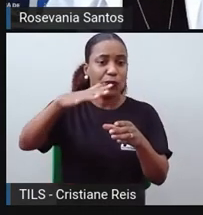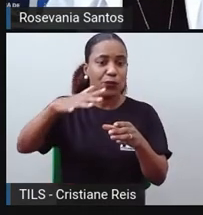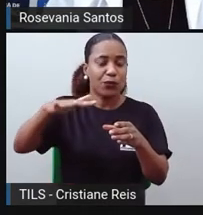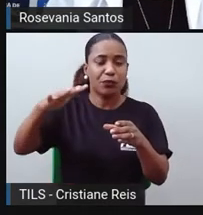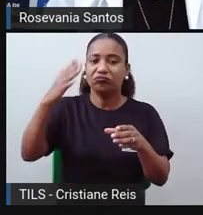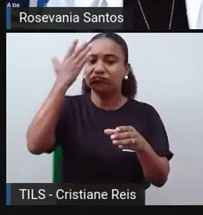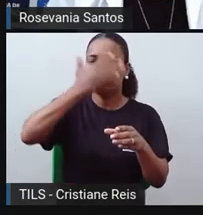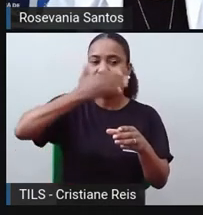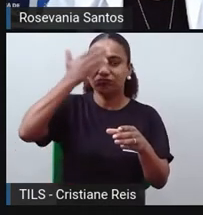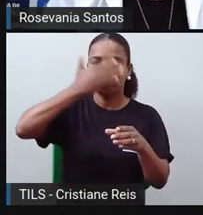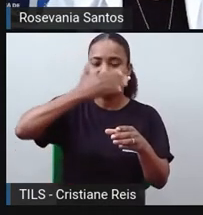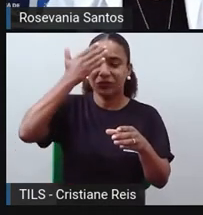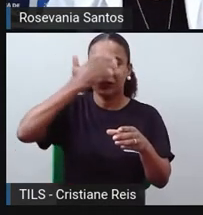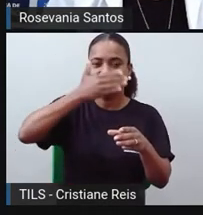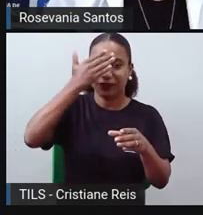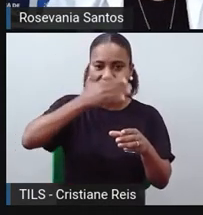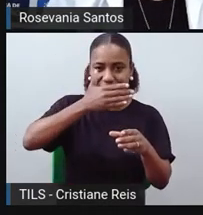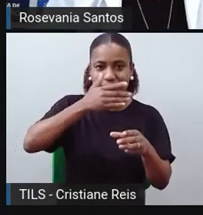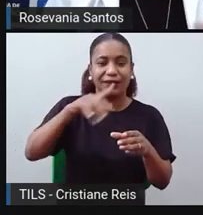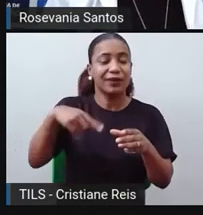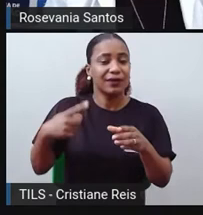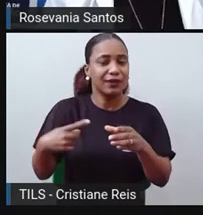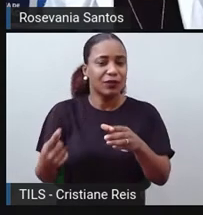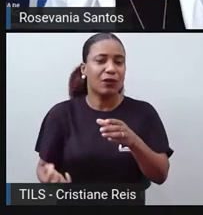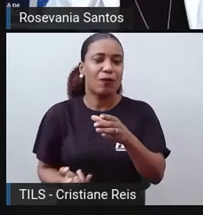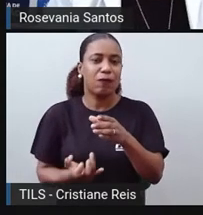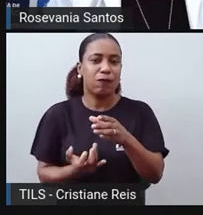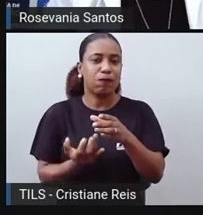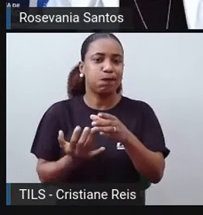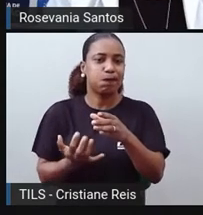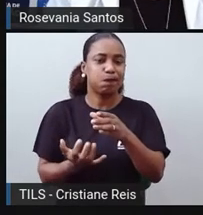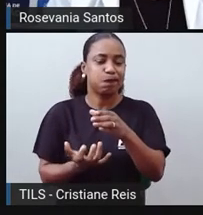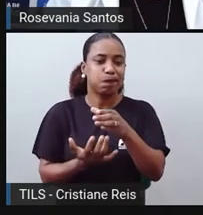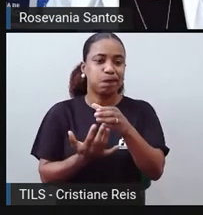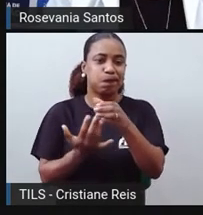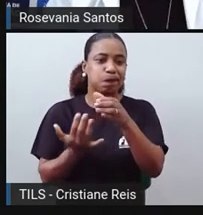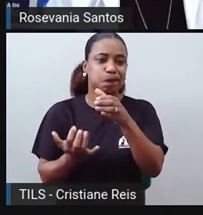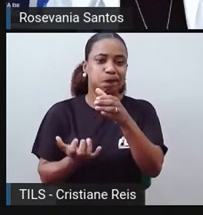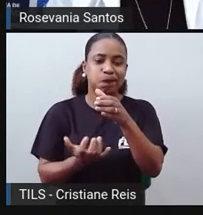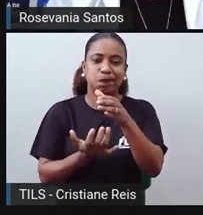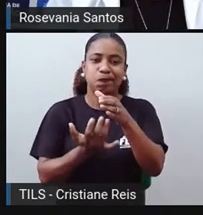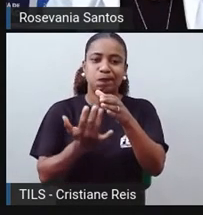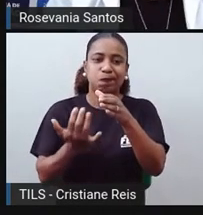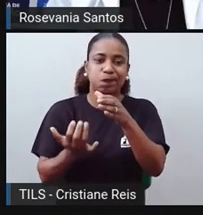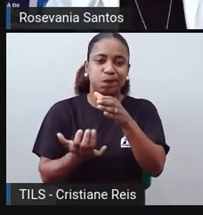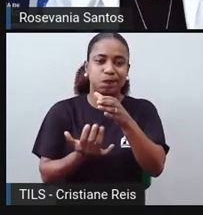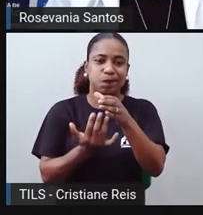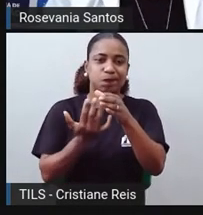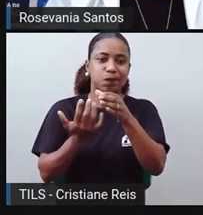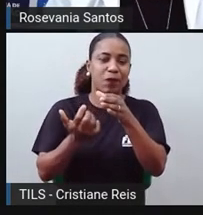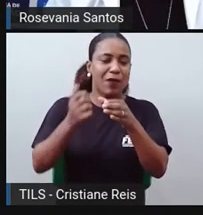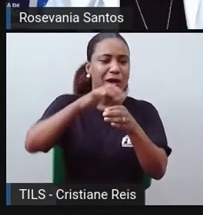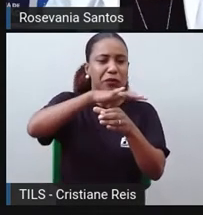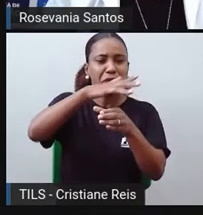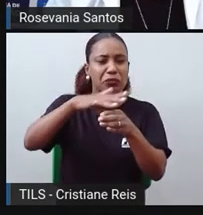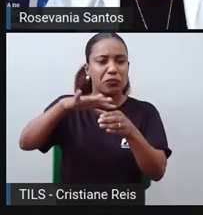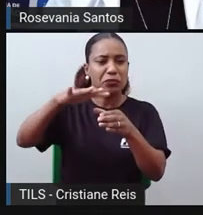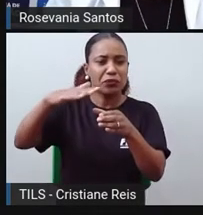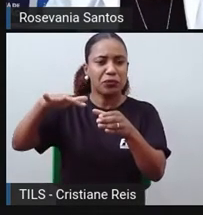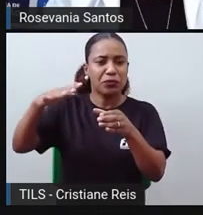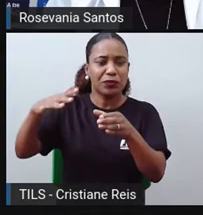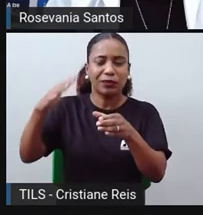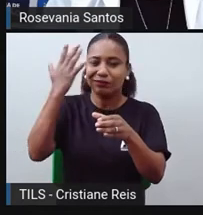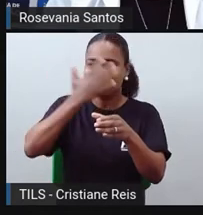a erupção, então, essas seguidas erupções, aumenta o tamanho dos vulcões submersos. Aí, ele vai aumentando. Mas, ele vai deixando